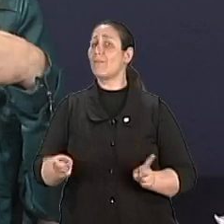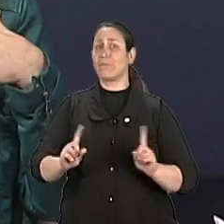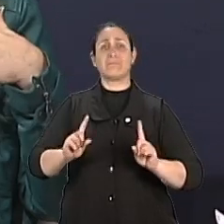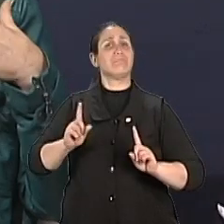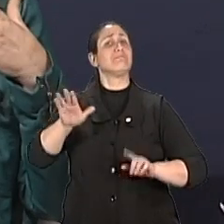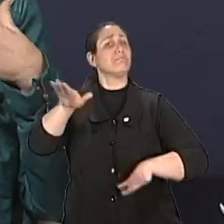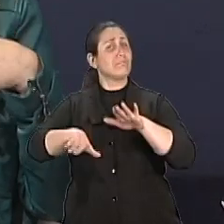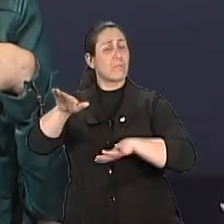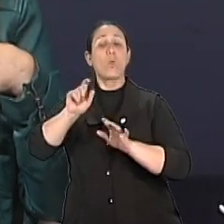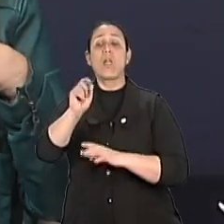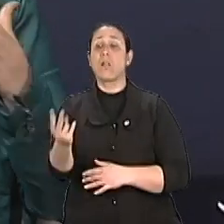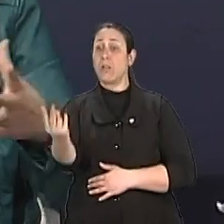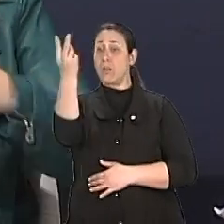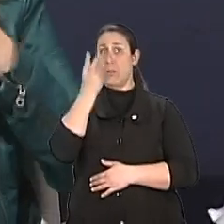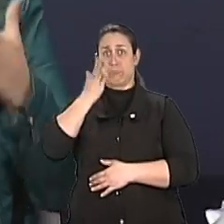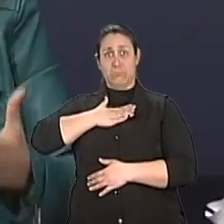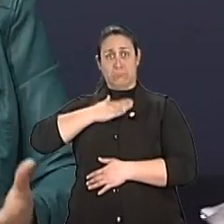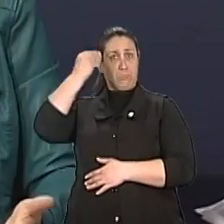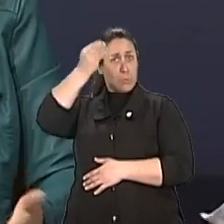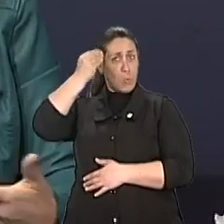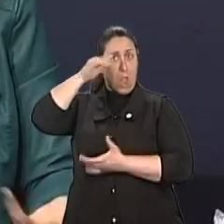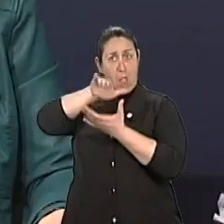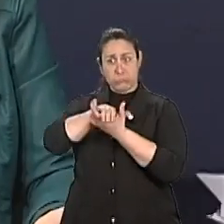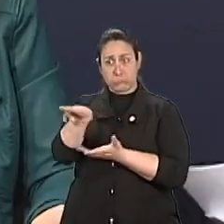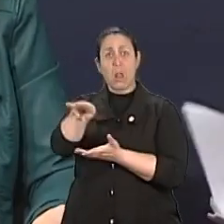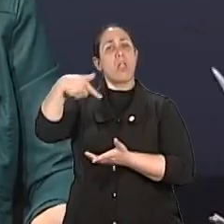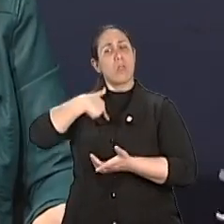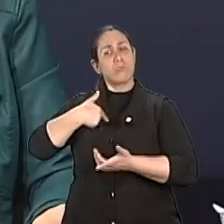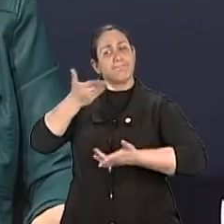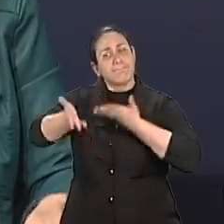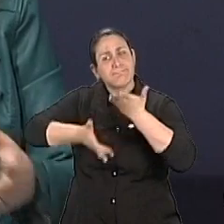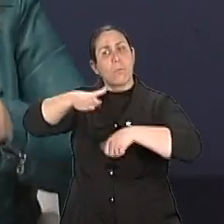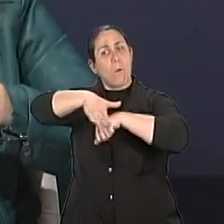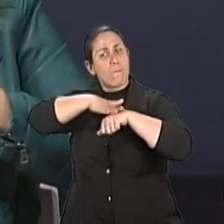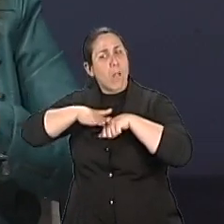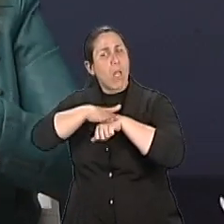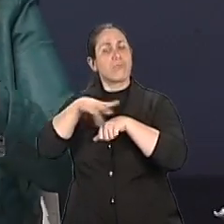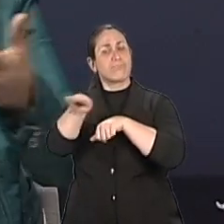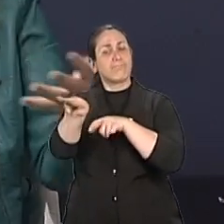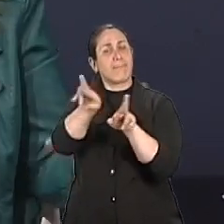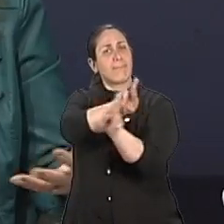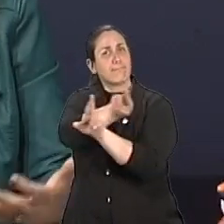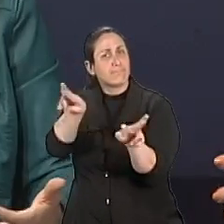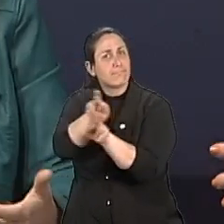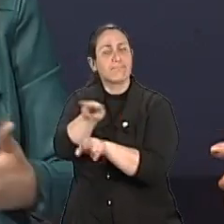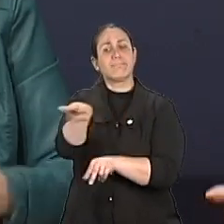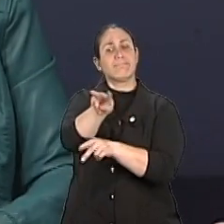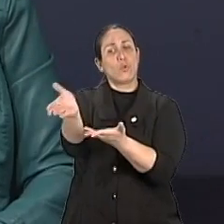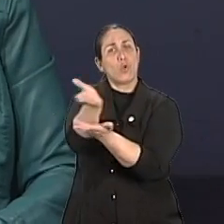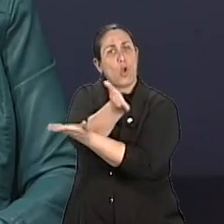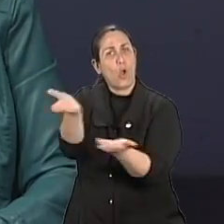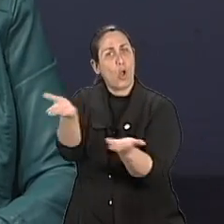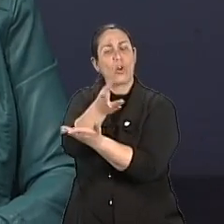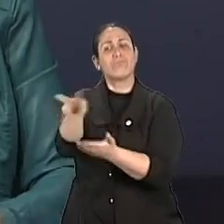casais que vêm para tentar reestruturar essa mudança de vida, reestruturar esse período de vida que